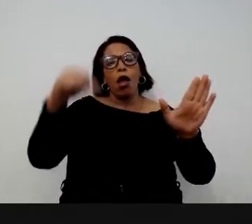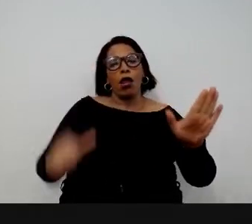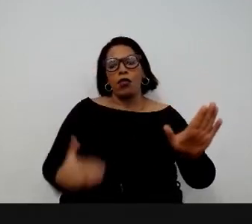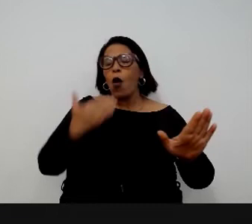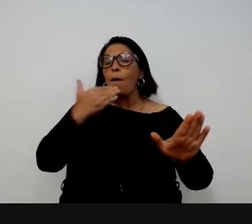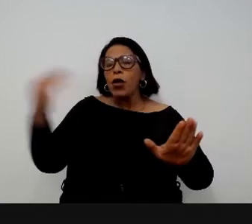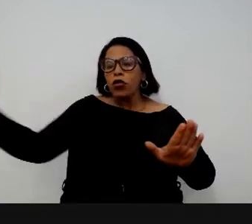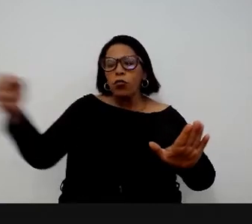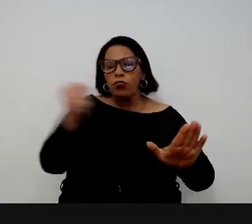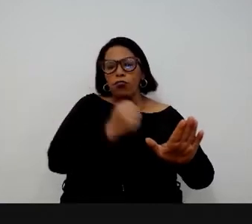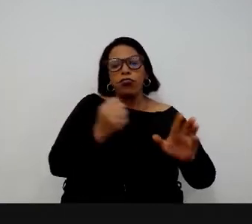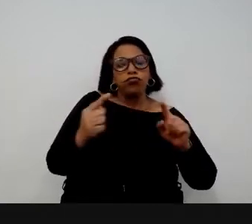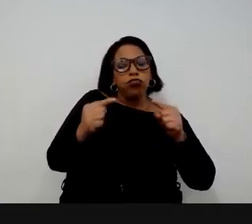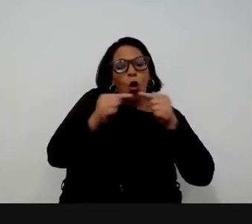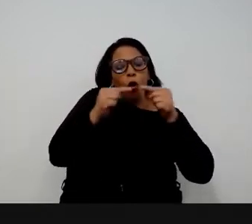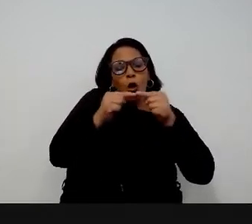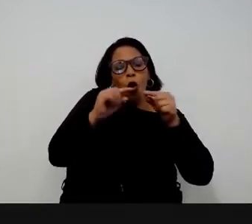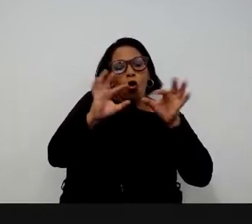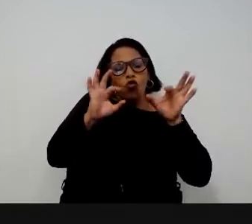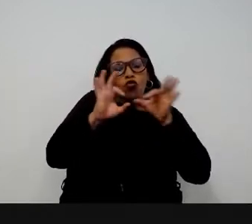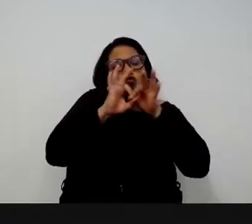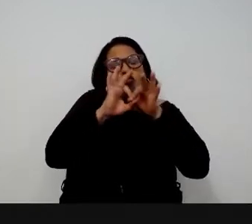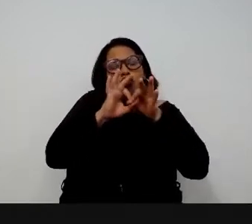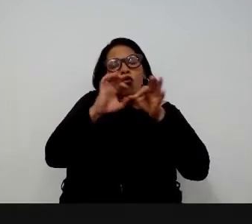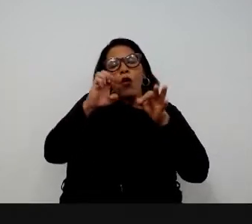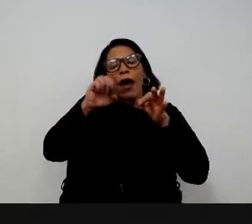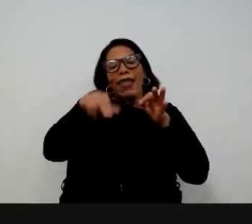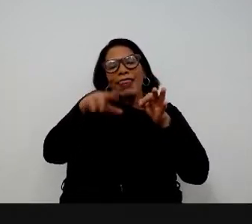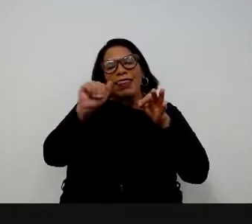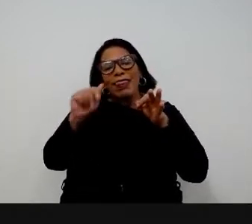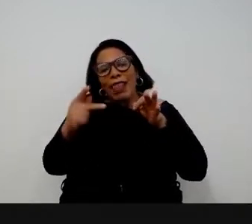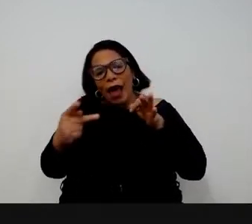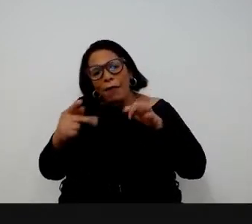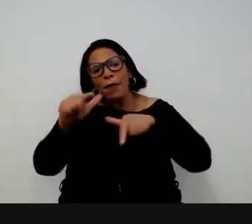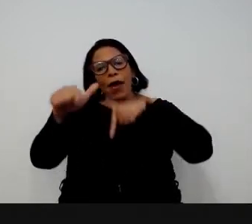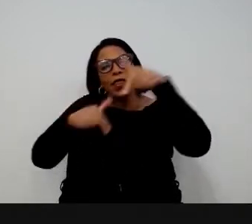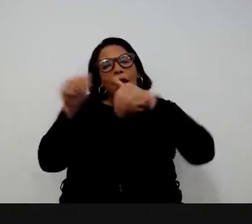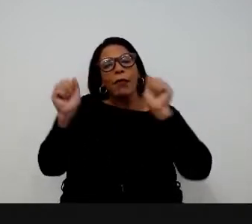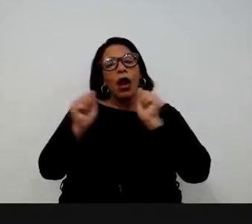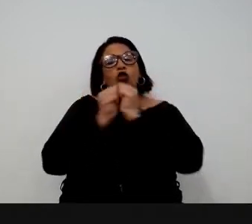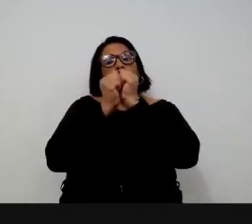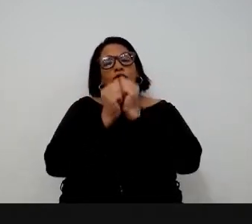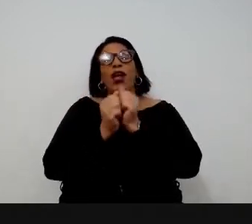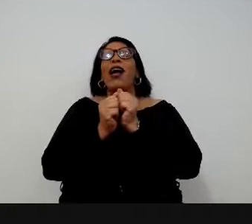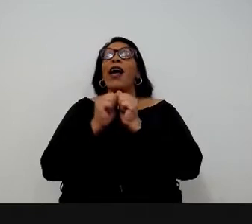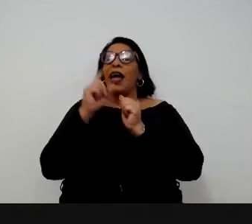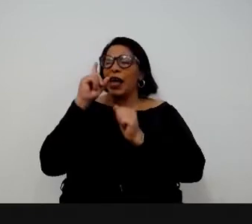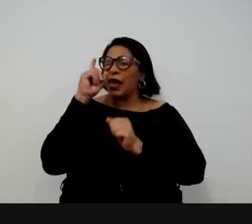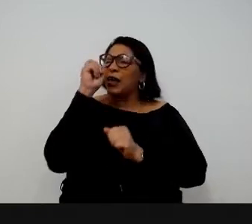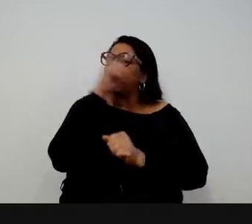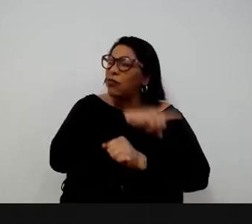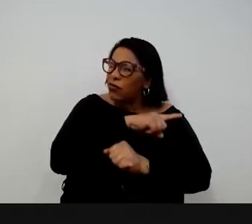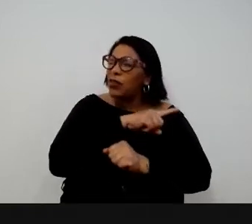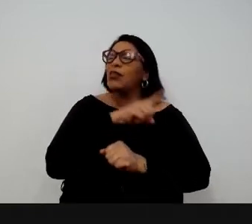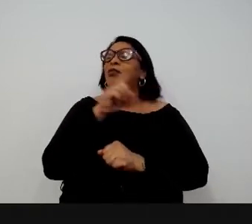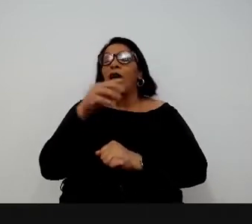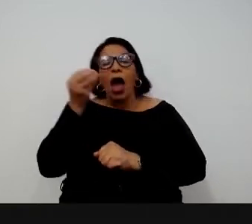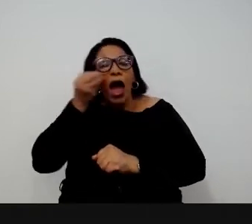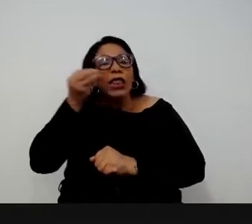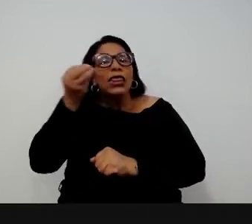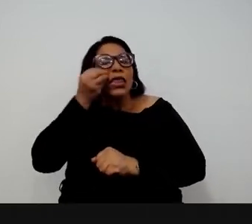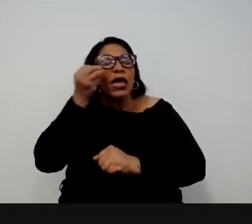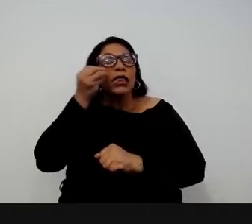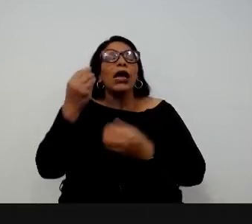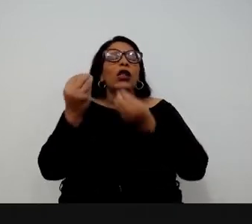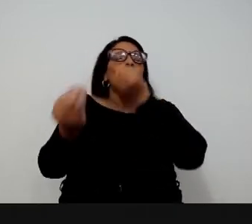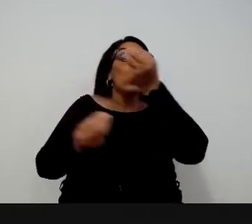E nós os unimos para que eles possam produzir essas avaliações às vezes ex-ante, às vezes é uma avaliação tentando